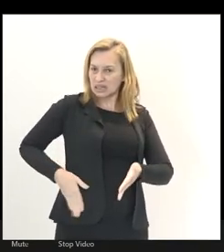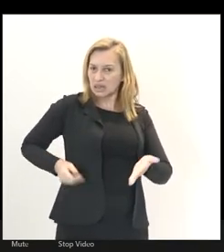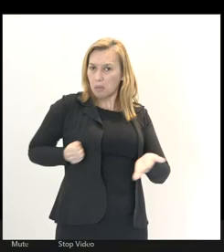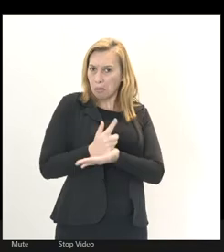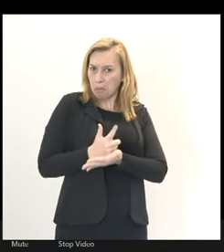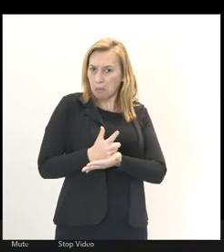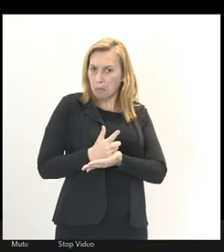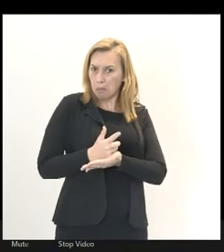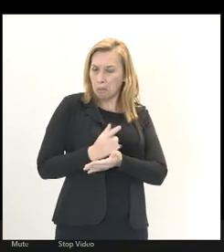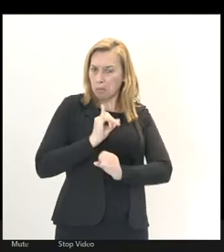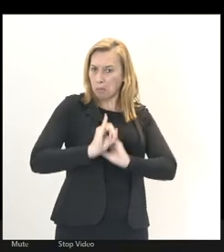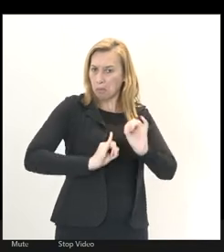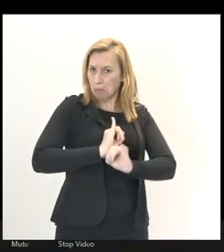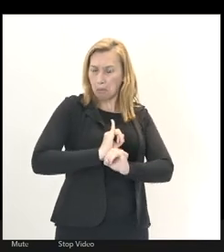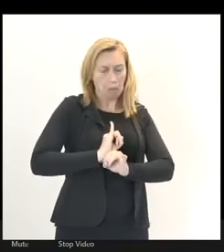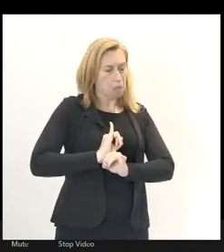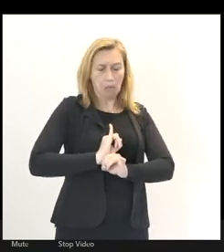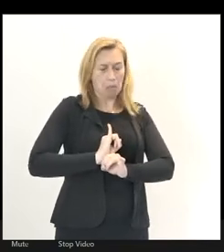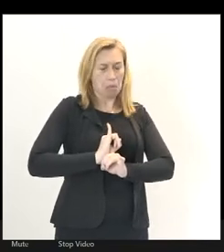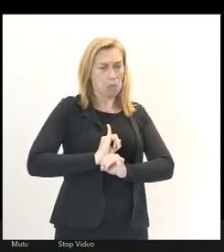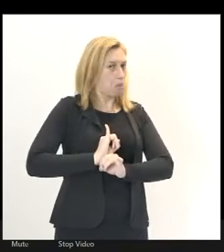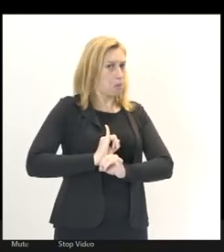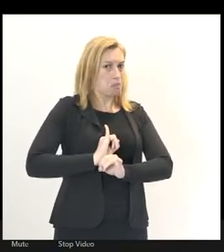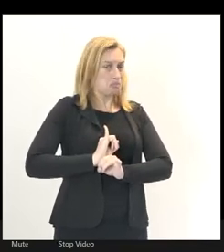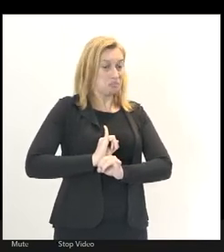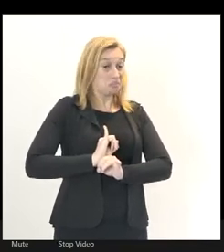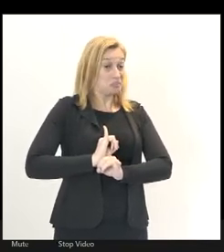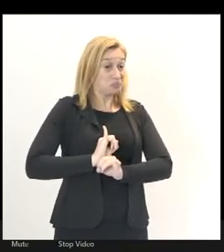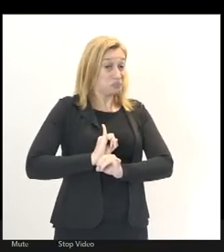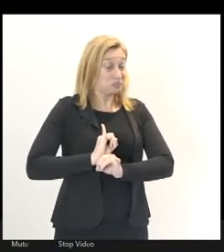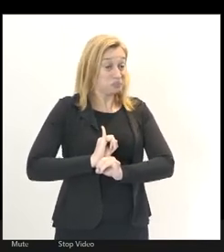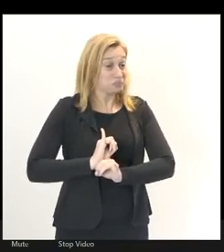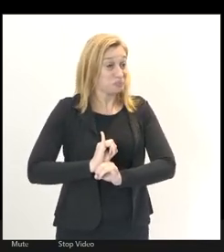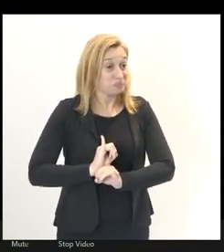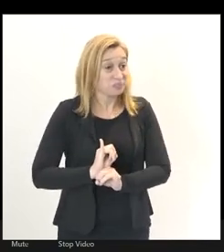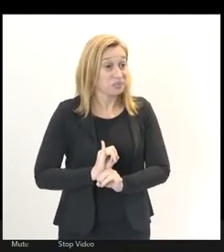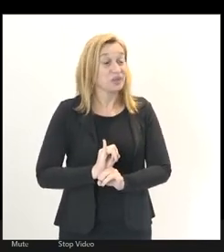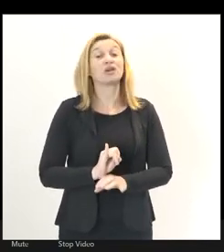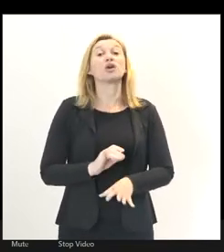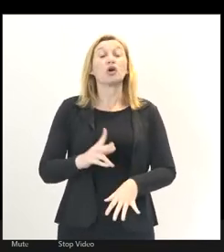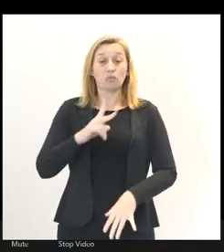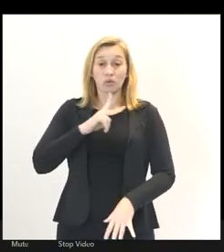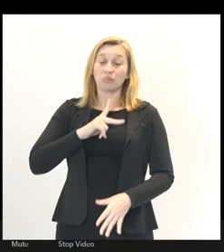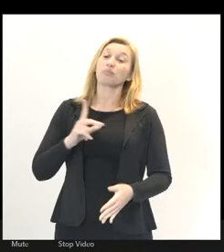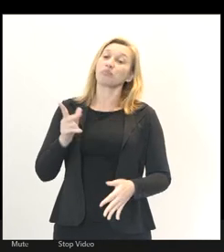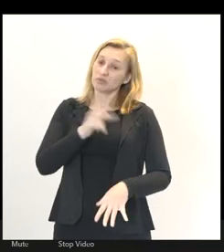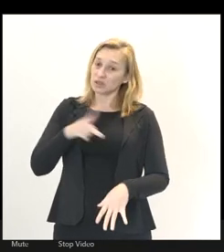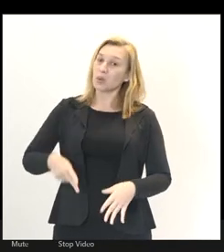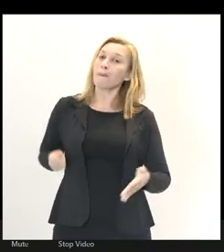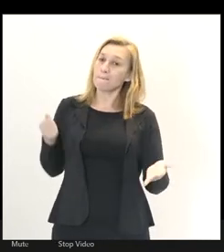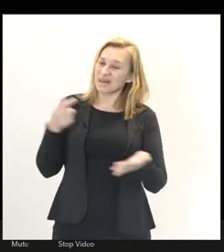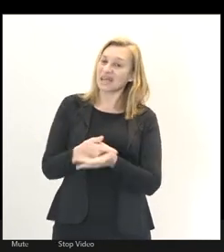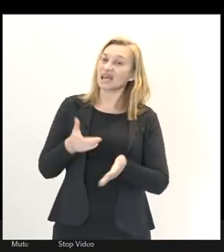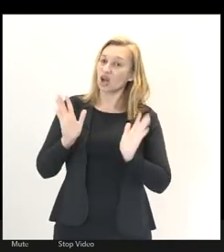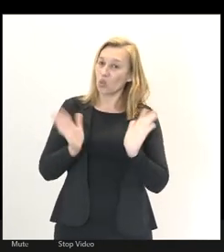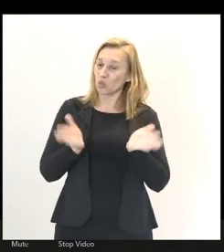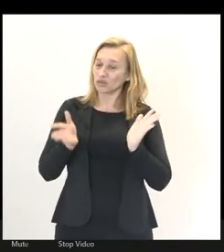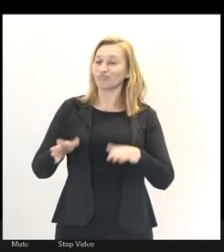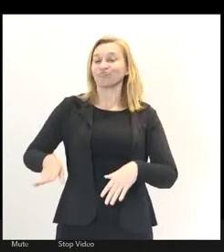minimamente ter uma boa aula online, como nós estamos hoje aqui.